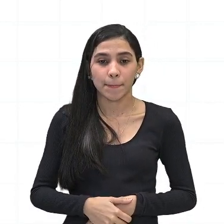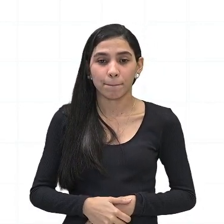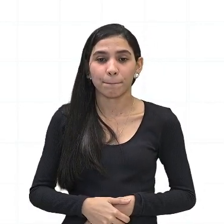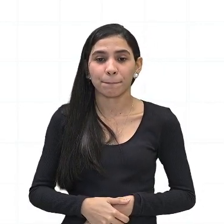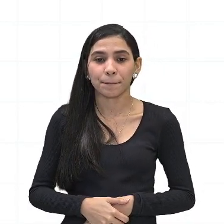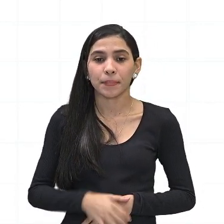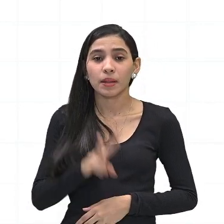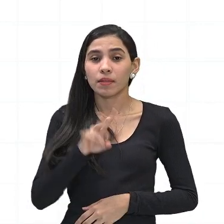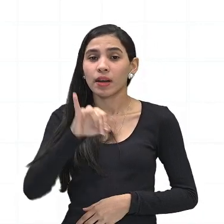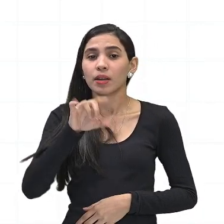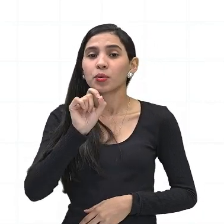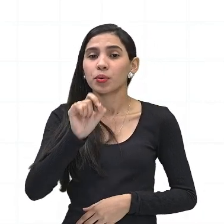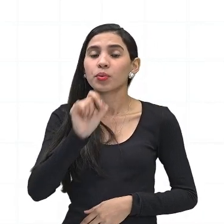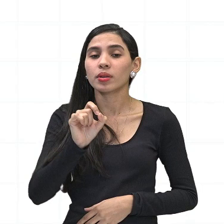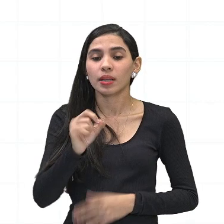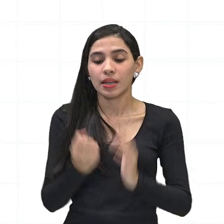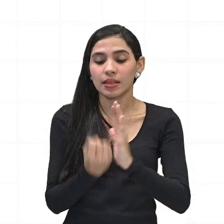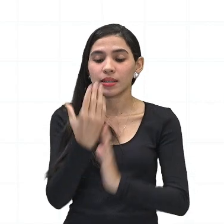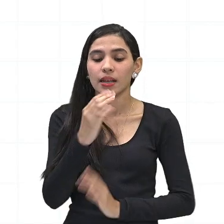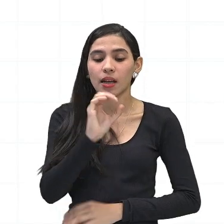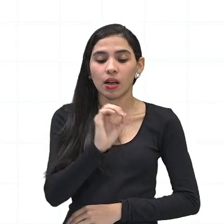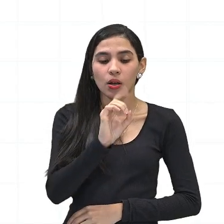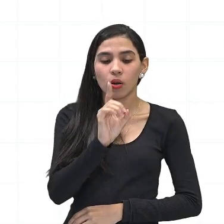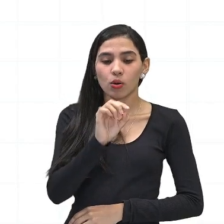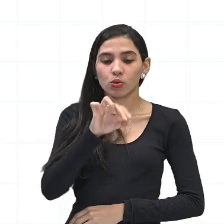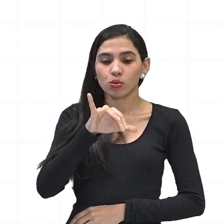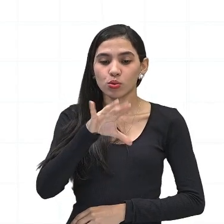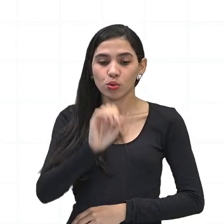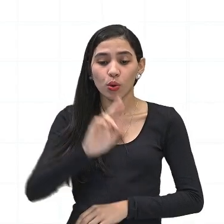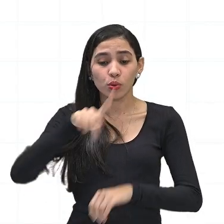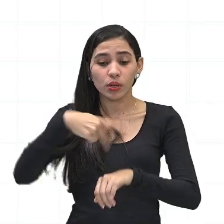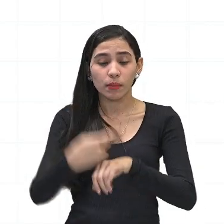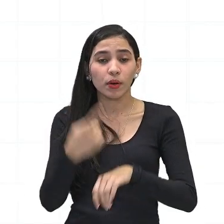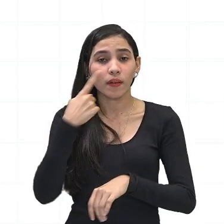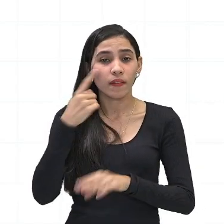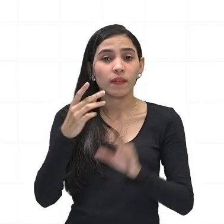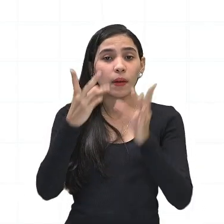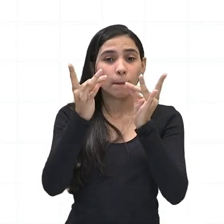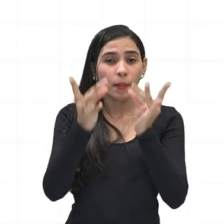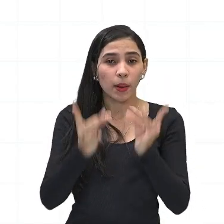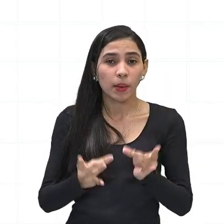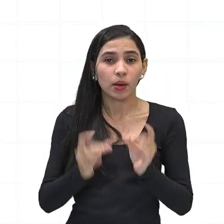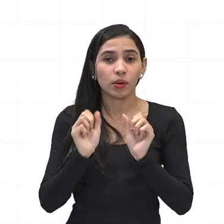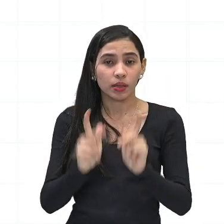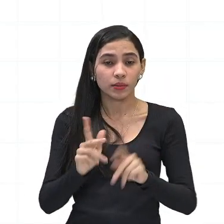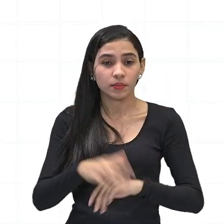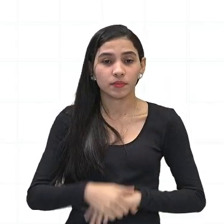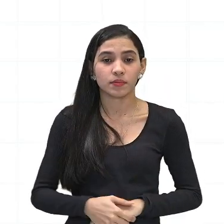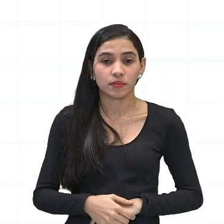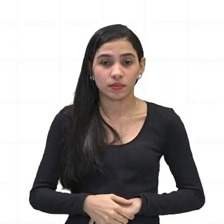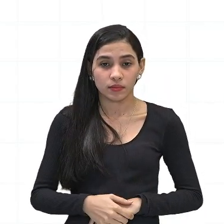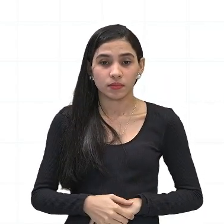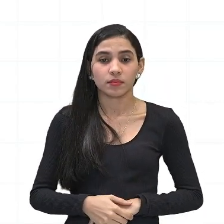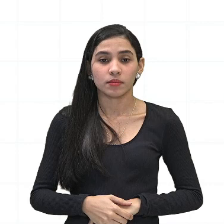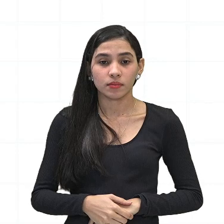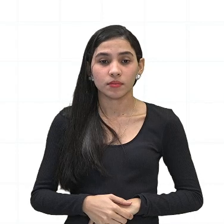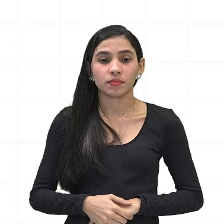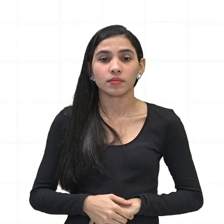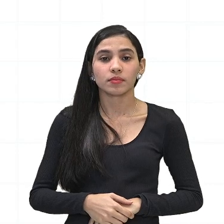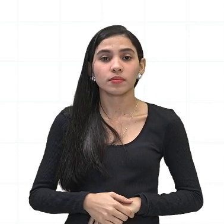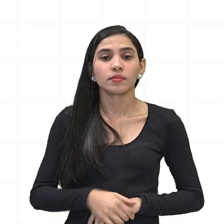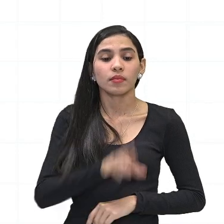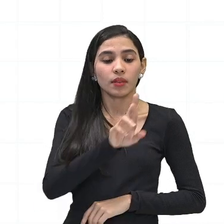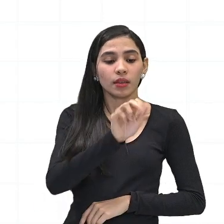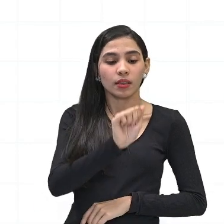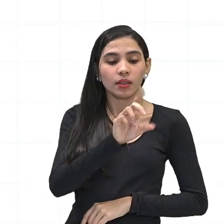vão formar o ozônio, que daqui a pouco nós vamos ver aí como ocorre esse processo. A radiação quebra a